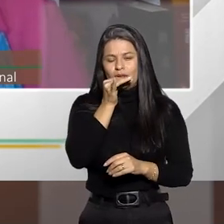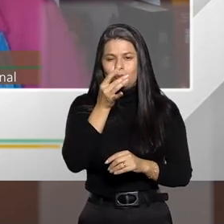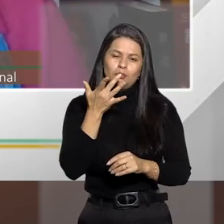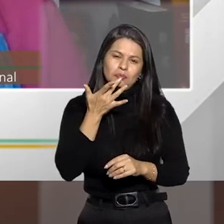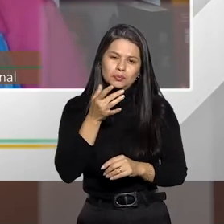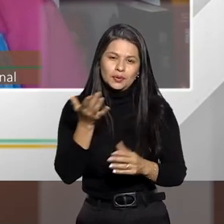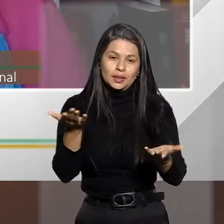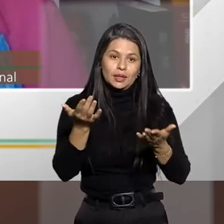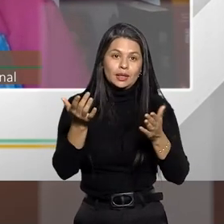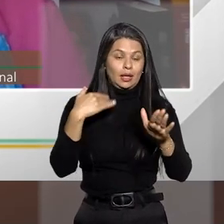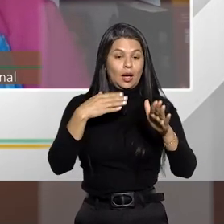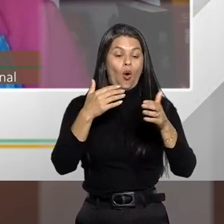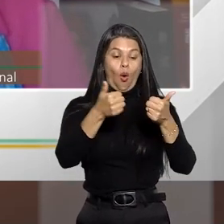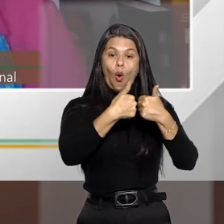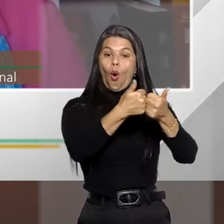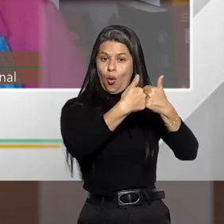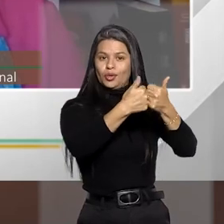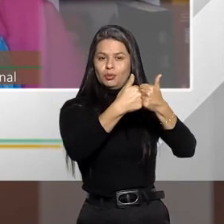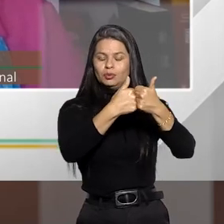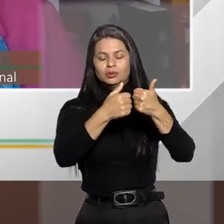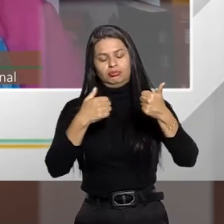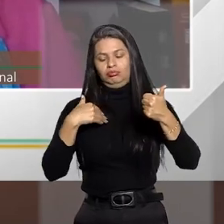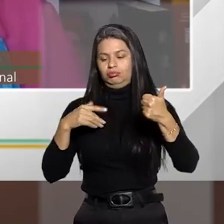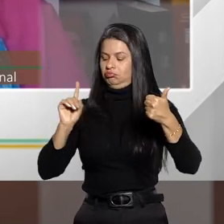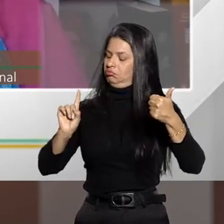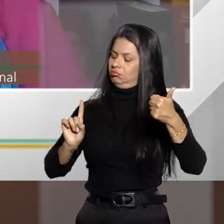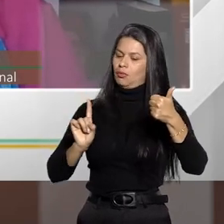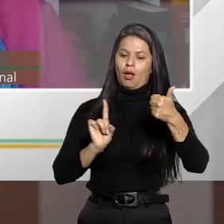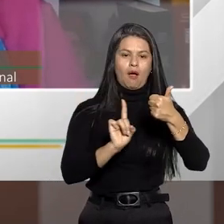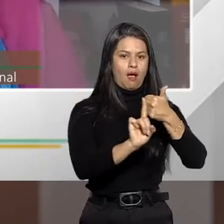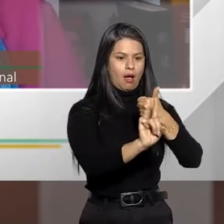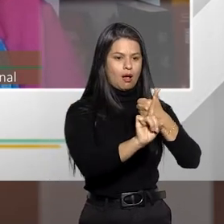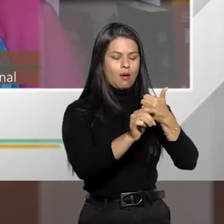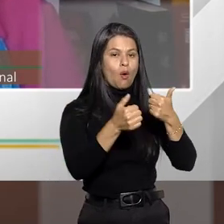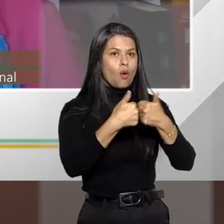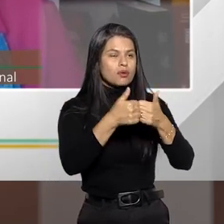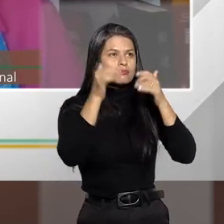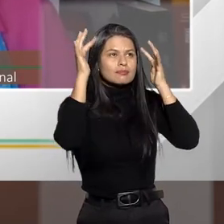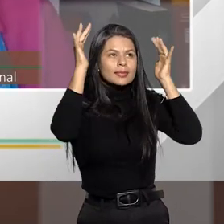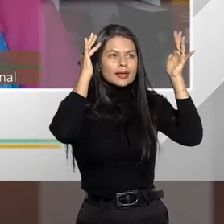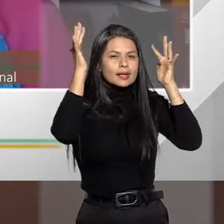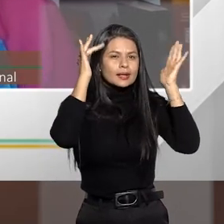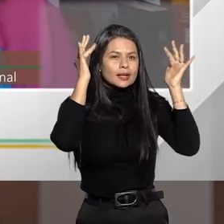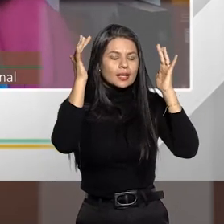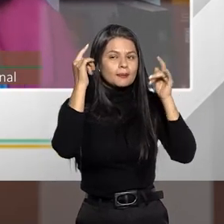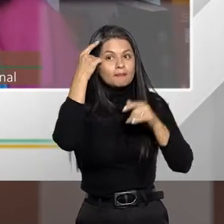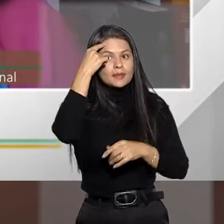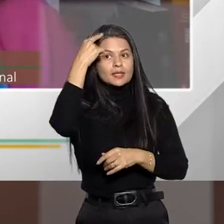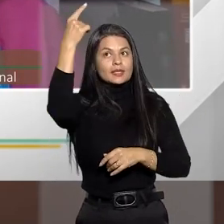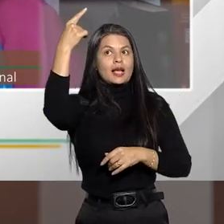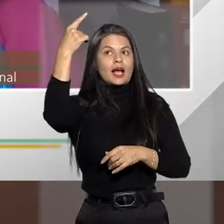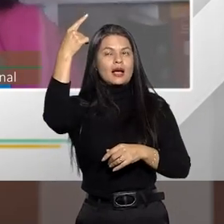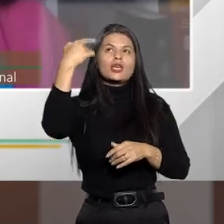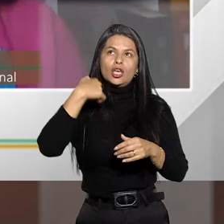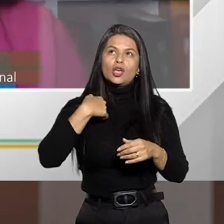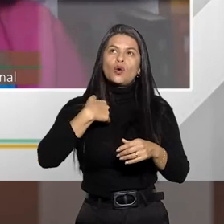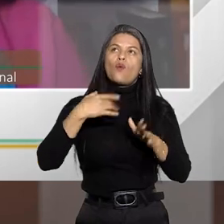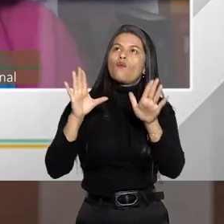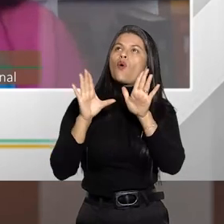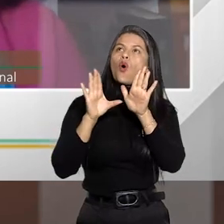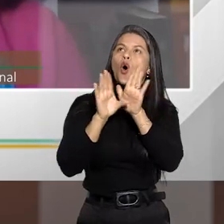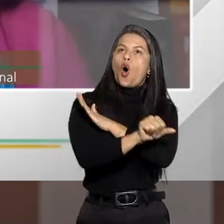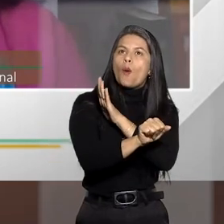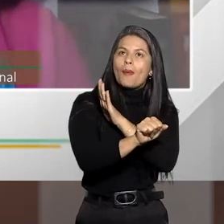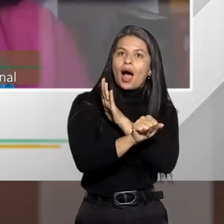indivíduo, ele entra dentro do ônibus e tem por intenção a ideia de praticar